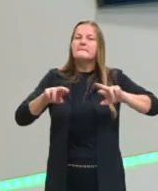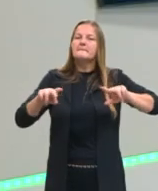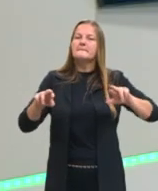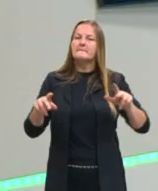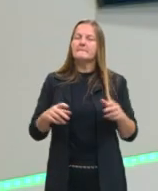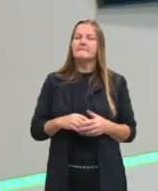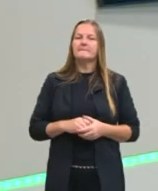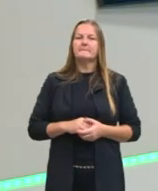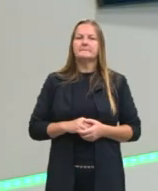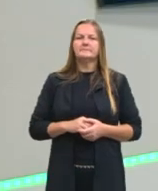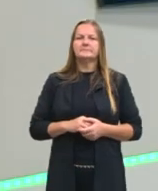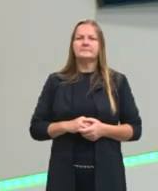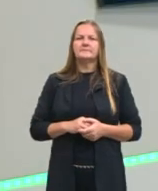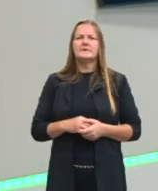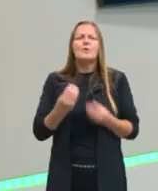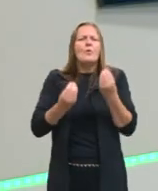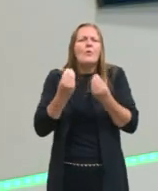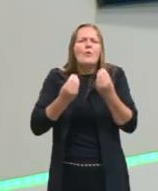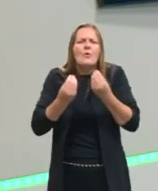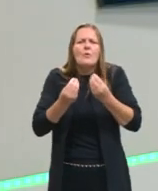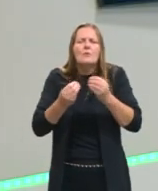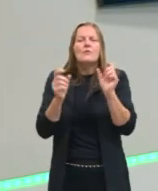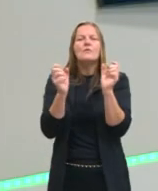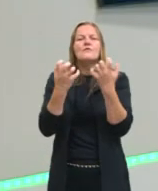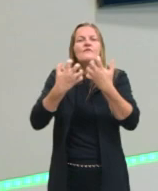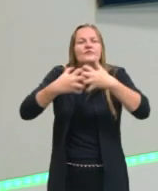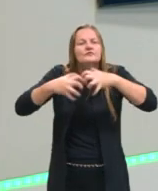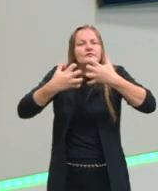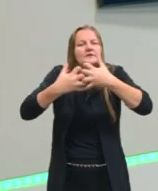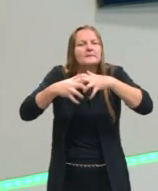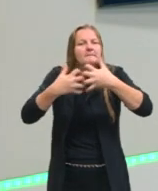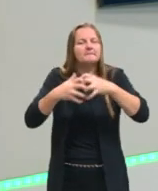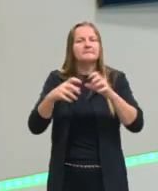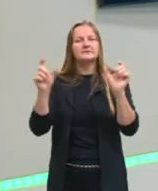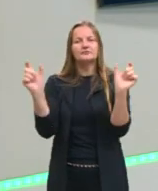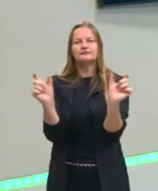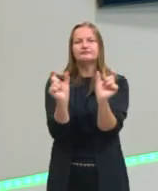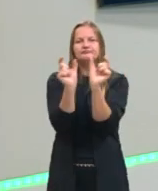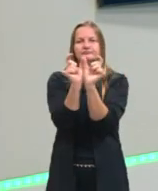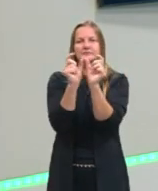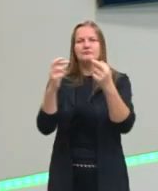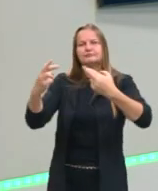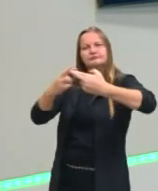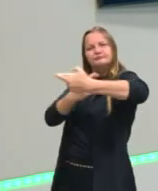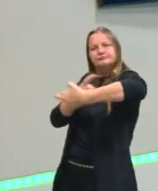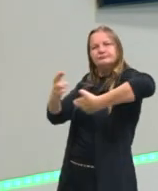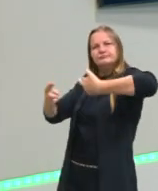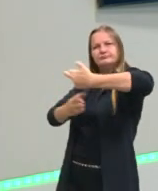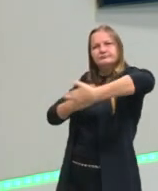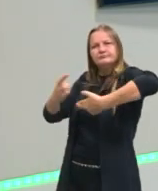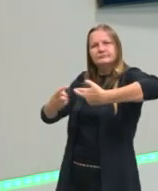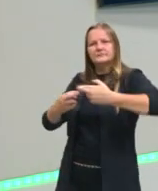E como é que essas orações vão funcionar juntas? Que tipo de relação elas vão estabelecer entre elas?